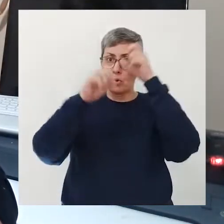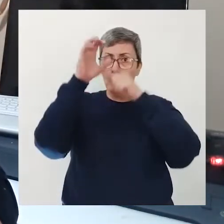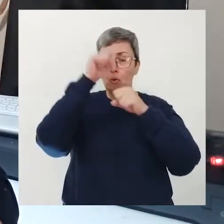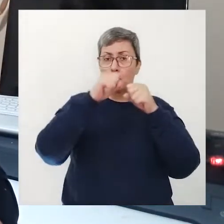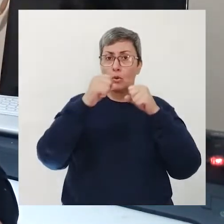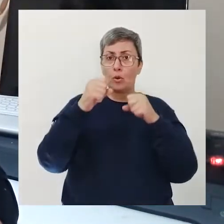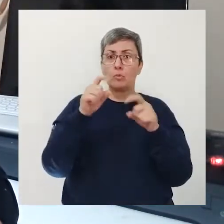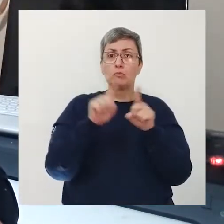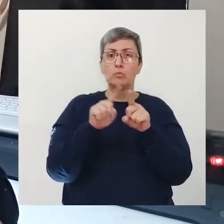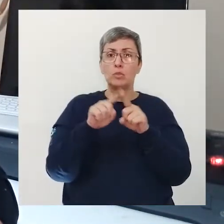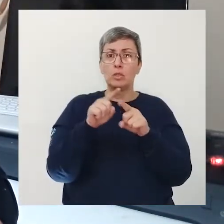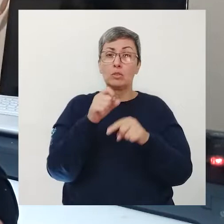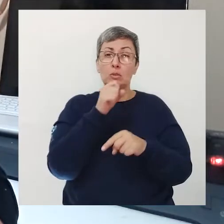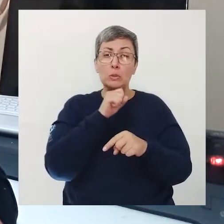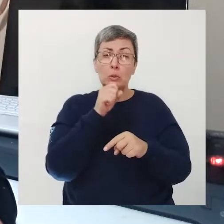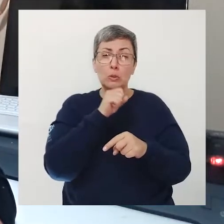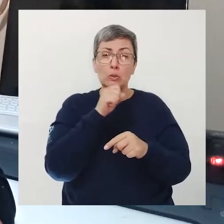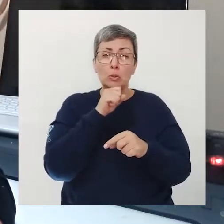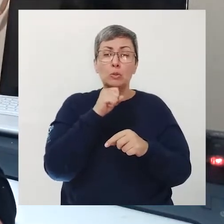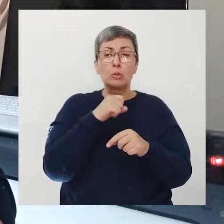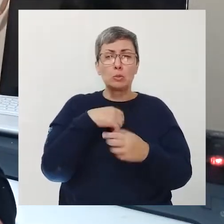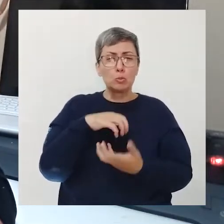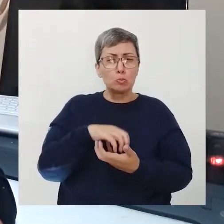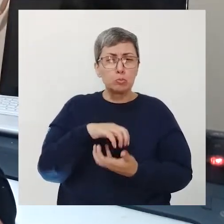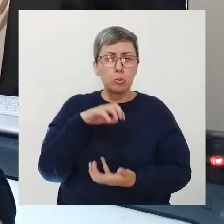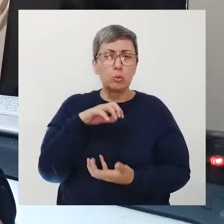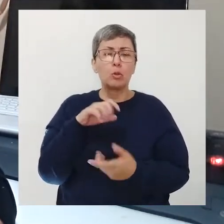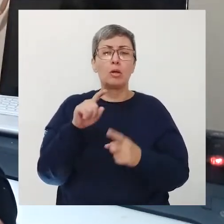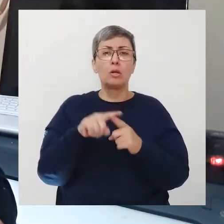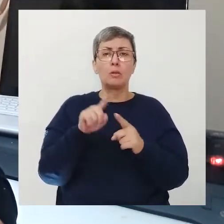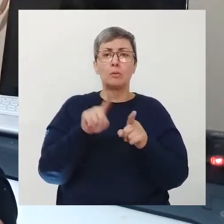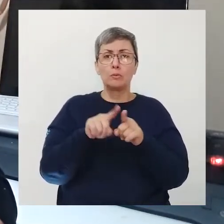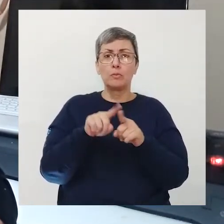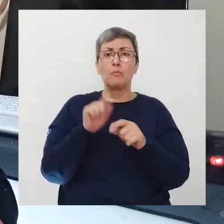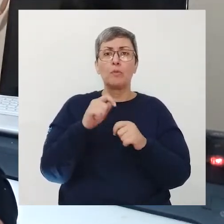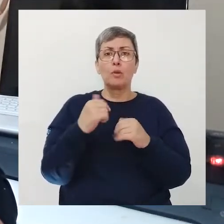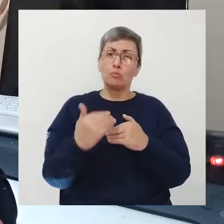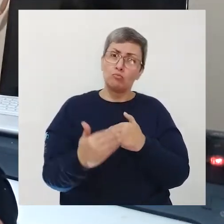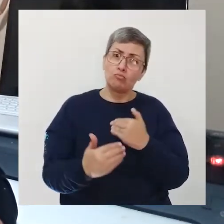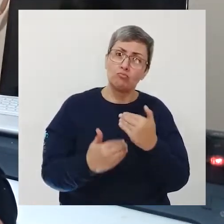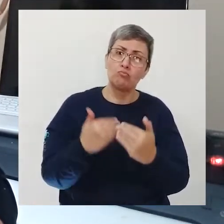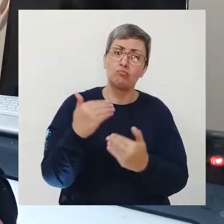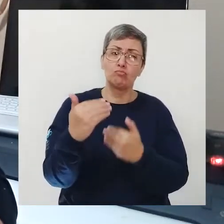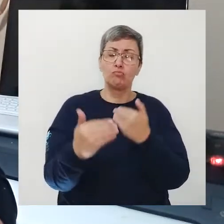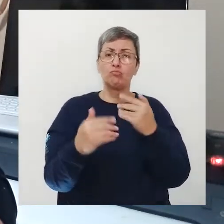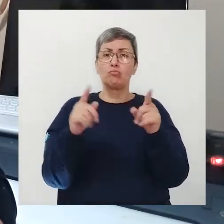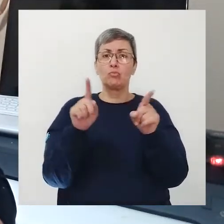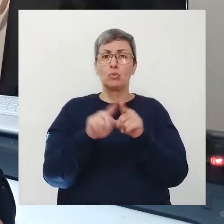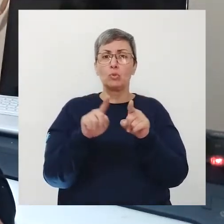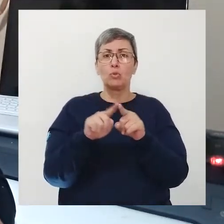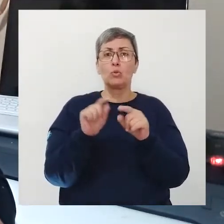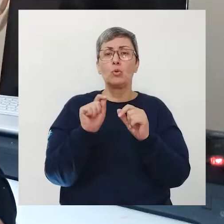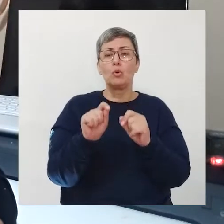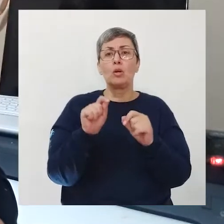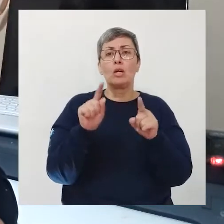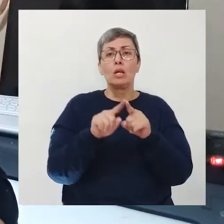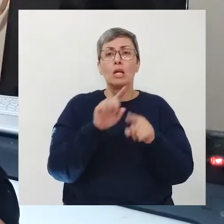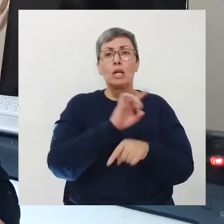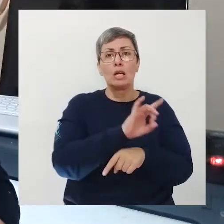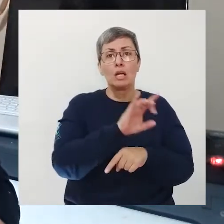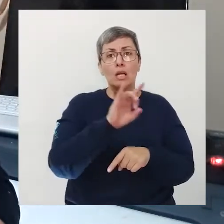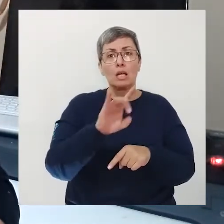indivíduos muito idosos O envelhecimento é um processo em que para